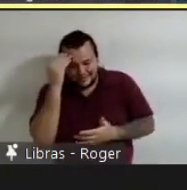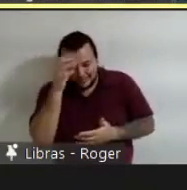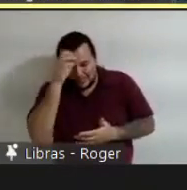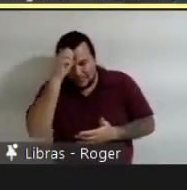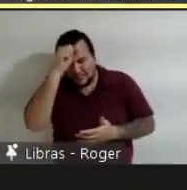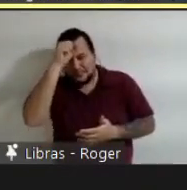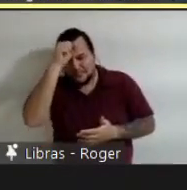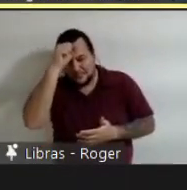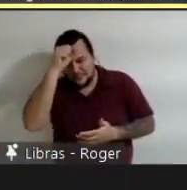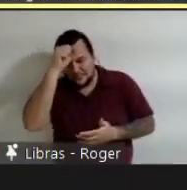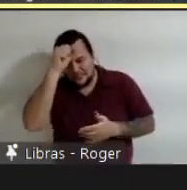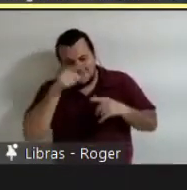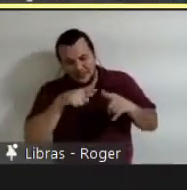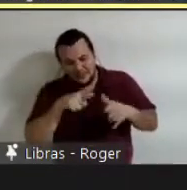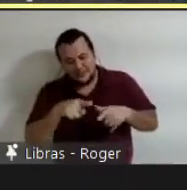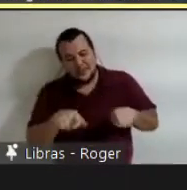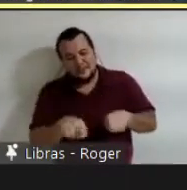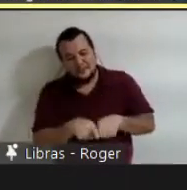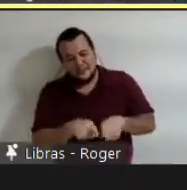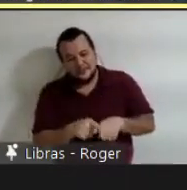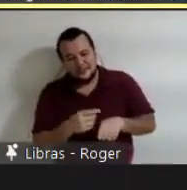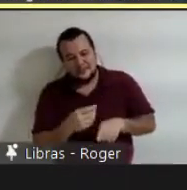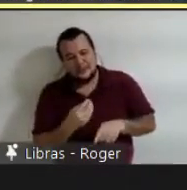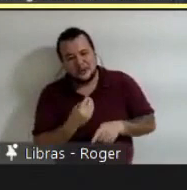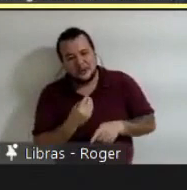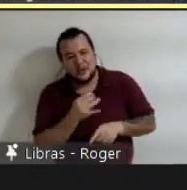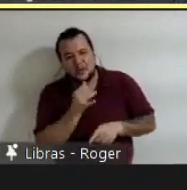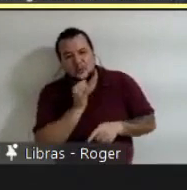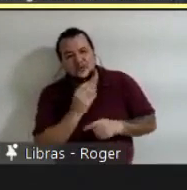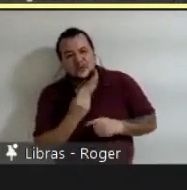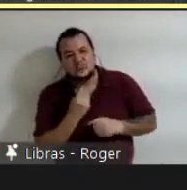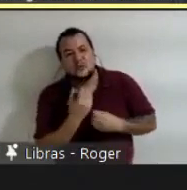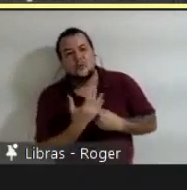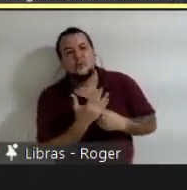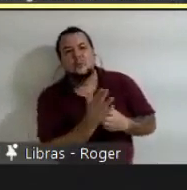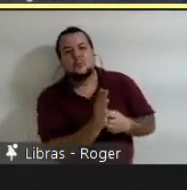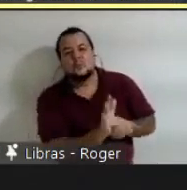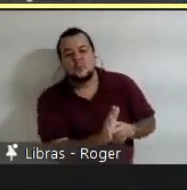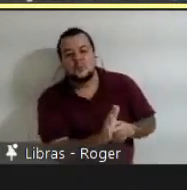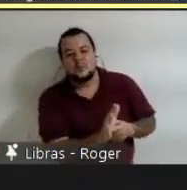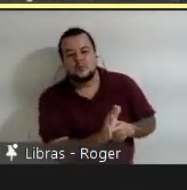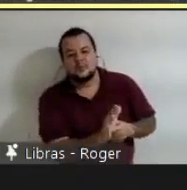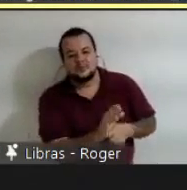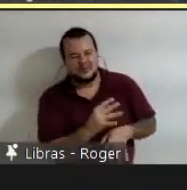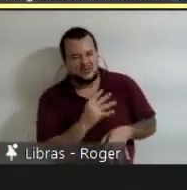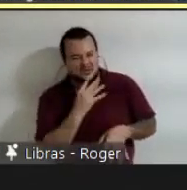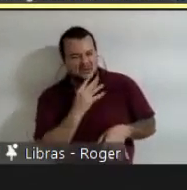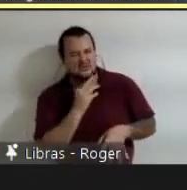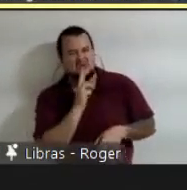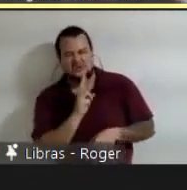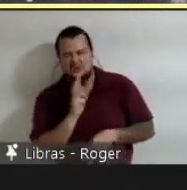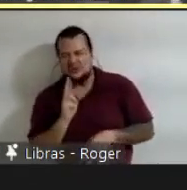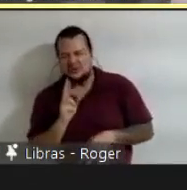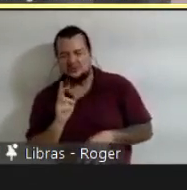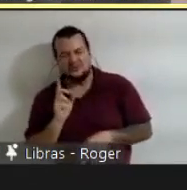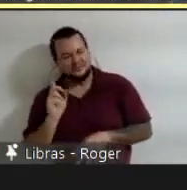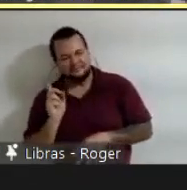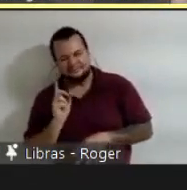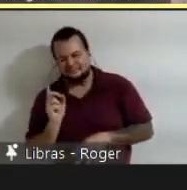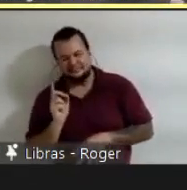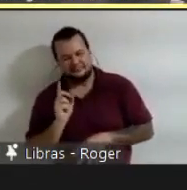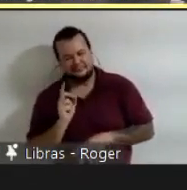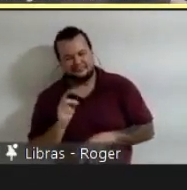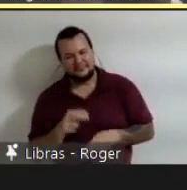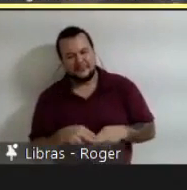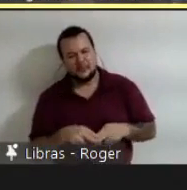Nosso trabalho não é conhecermos todas as respostas. Não, horror, não é isso. Por isso, quando os professores